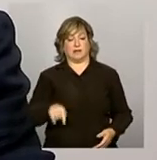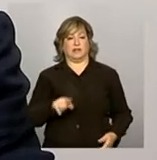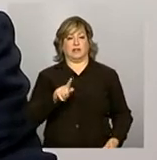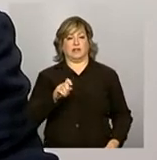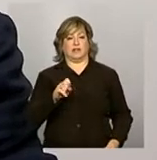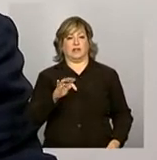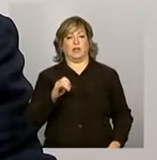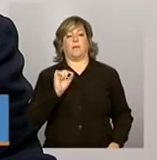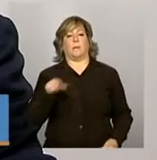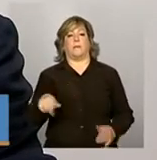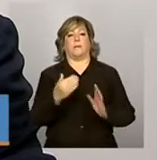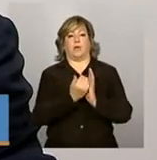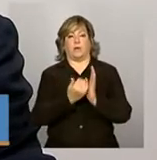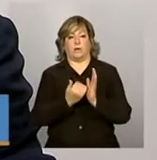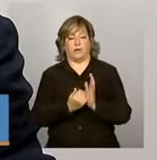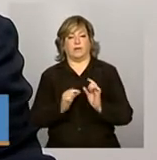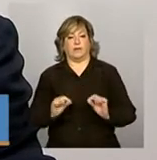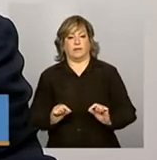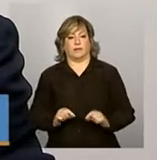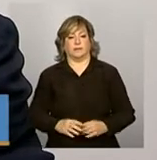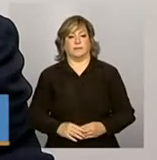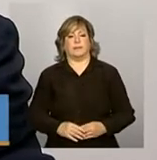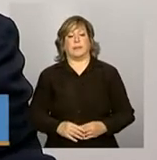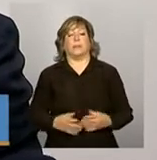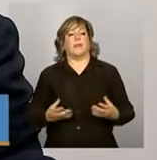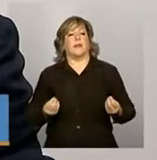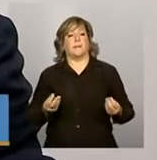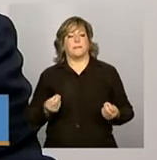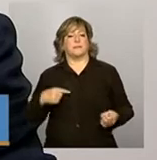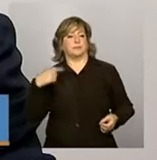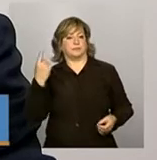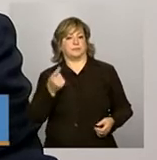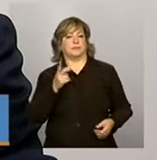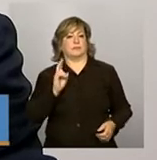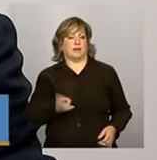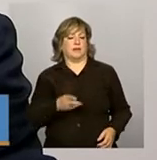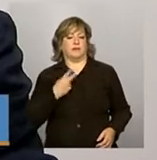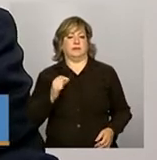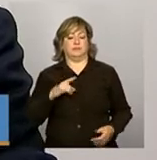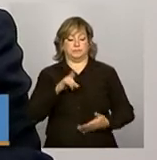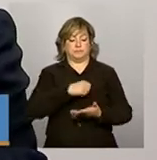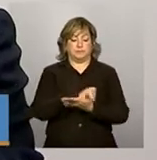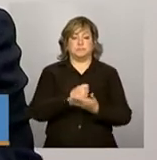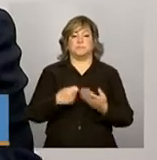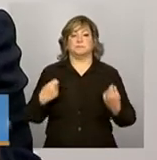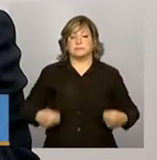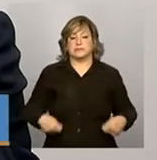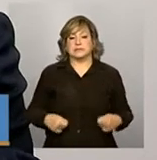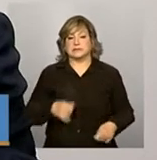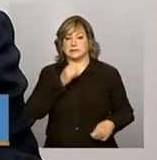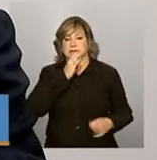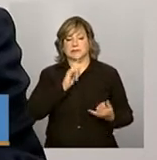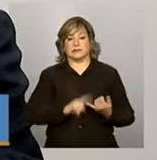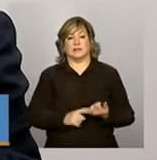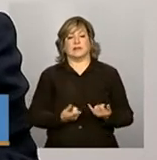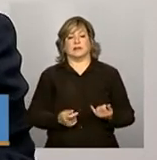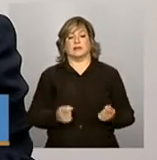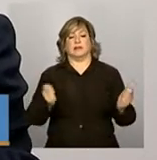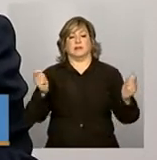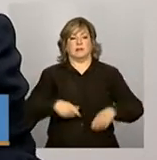Por exemplo, é muito comum haver necessidade de contratar tanto capacitadores,